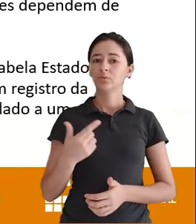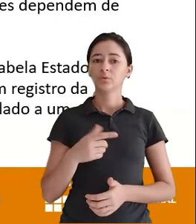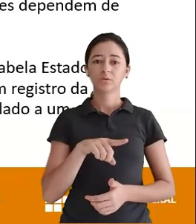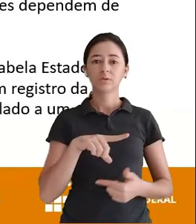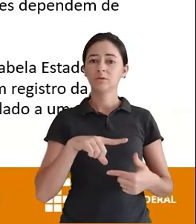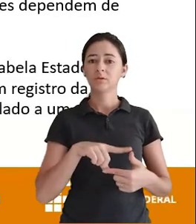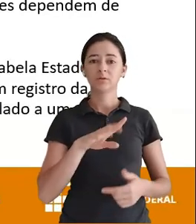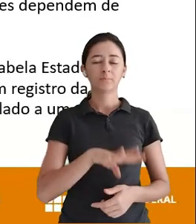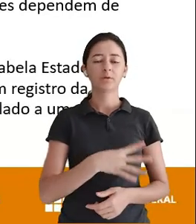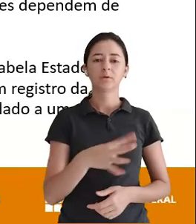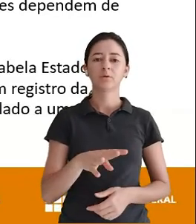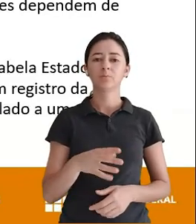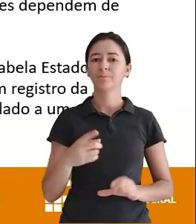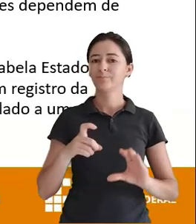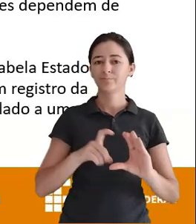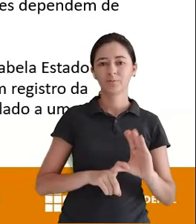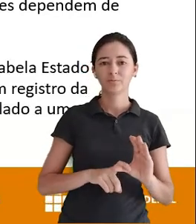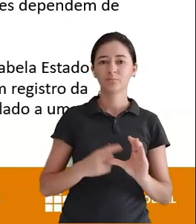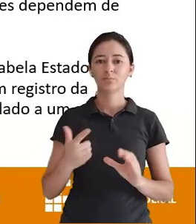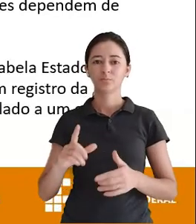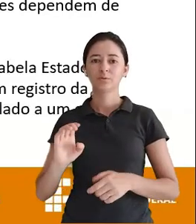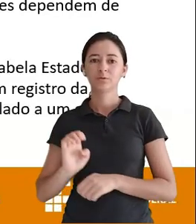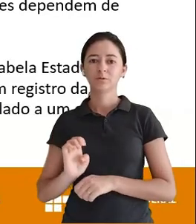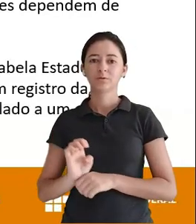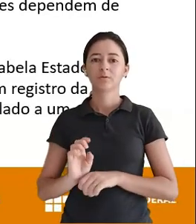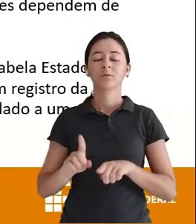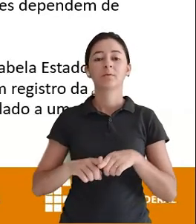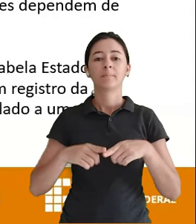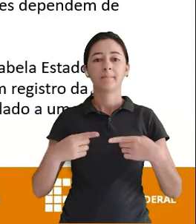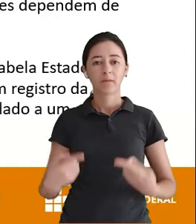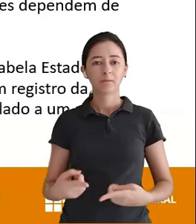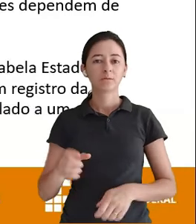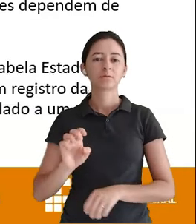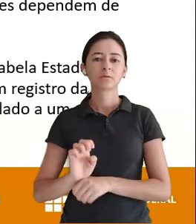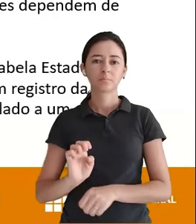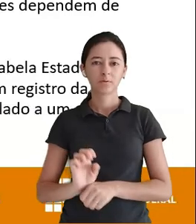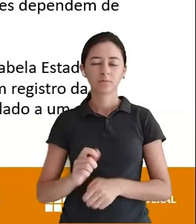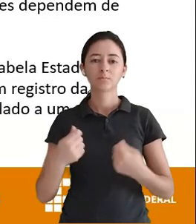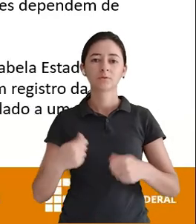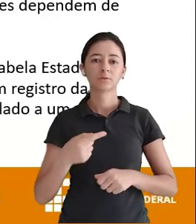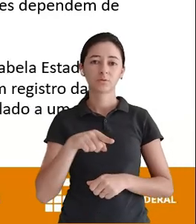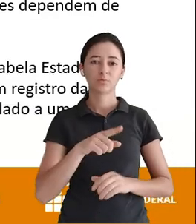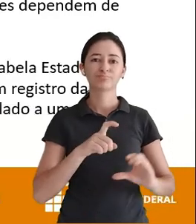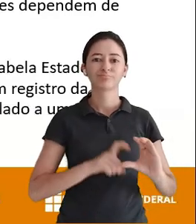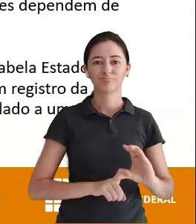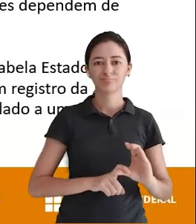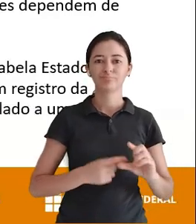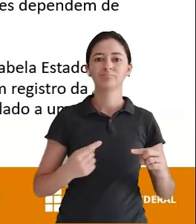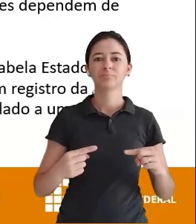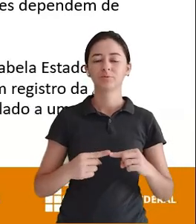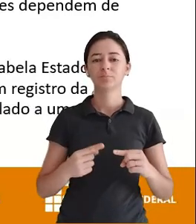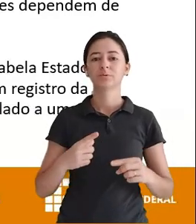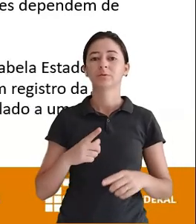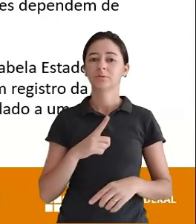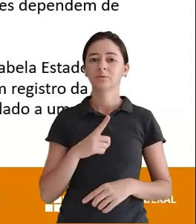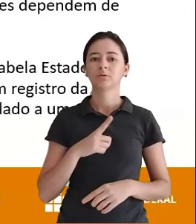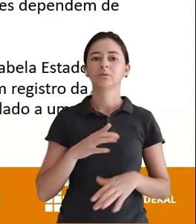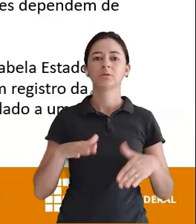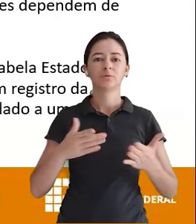Ele não depende De estado Para existir Mas estado Depende de país Para existir